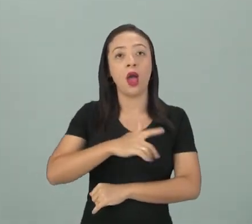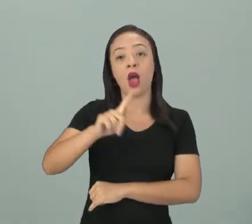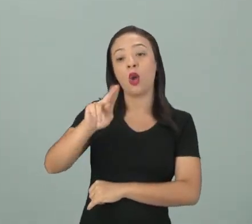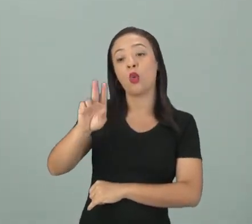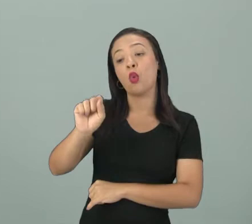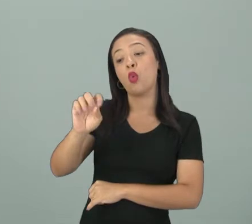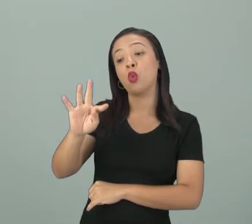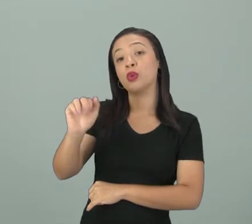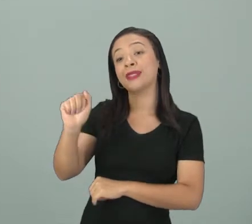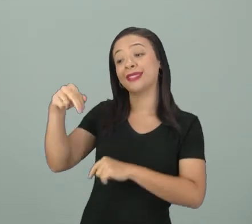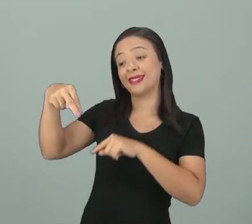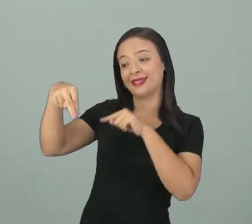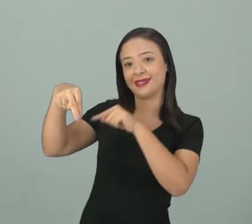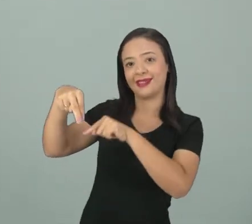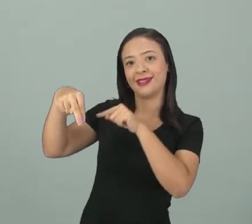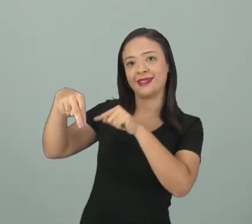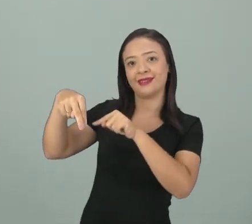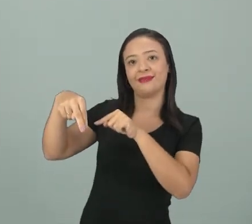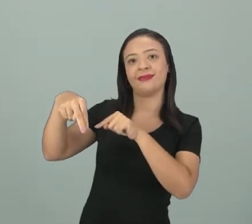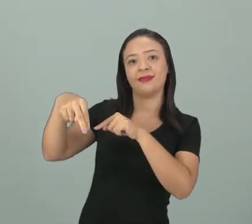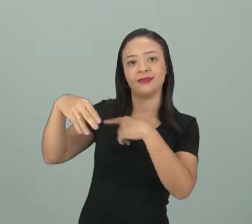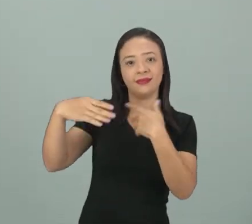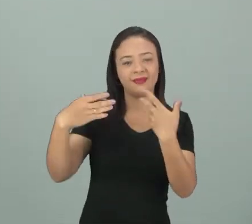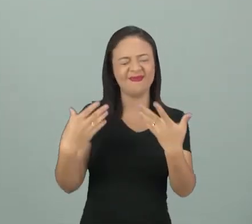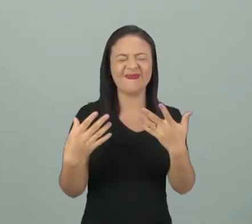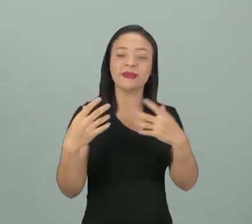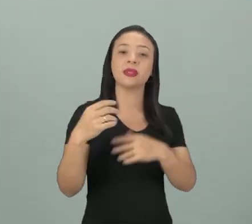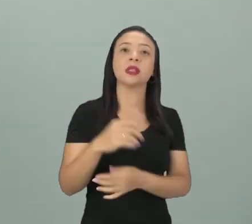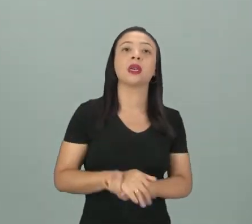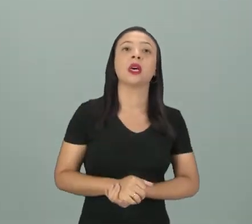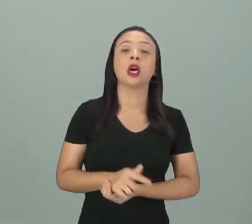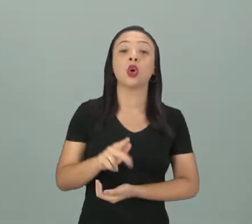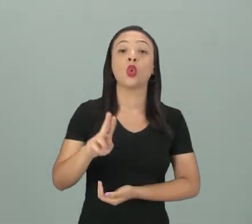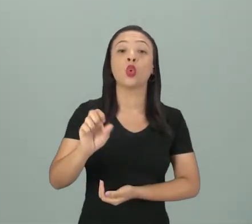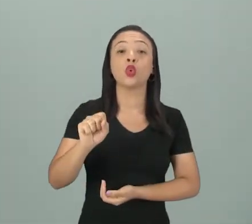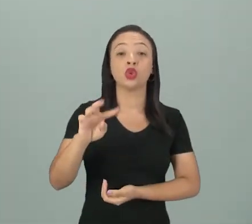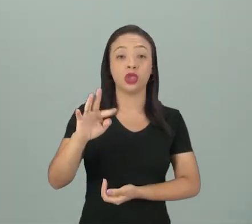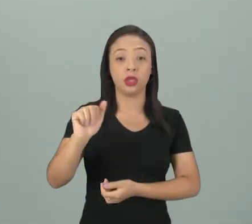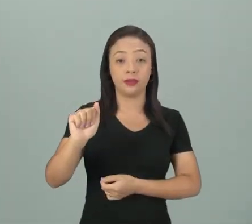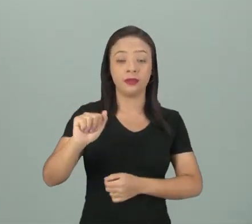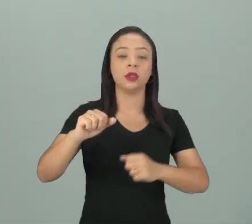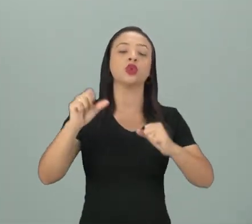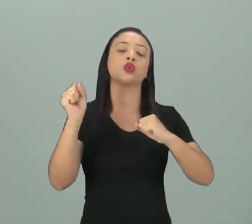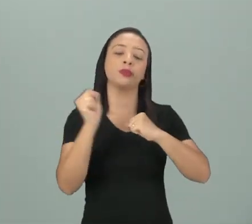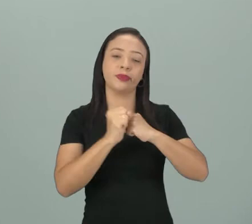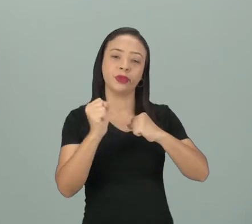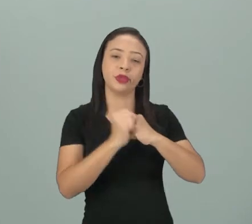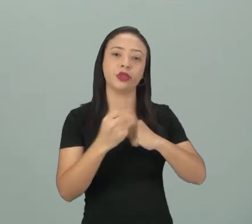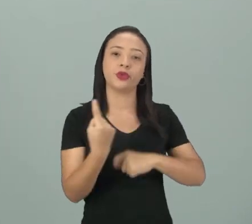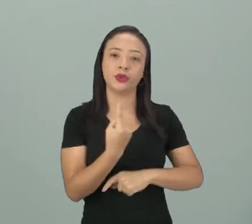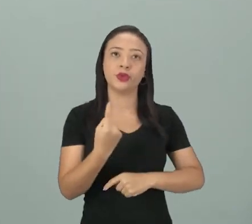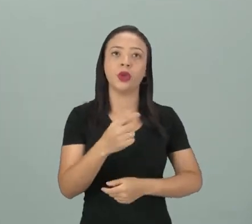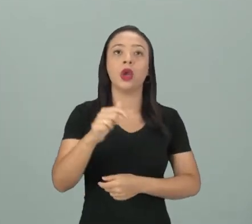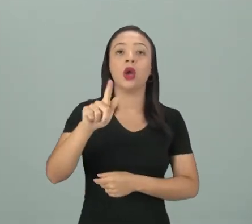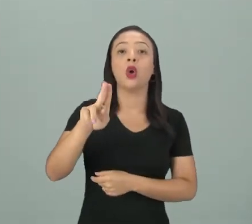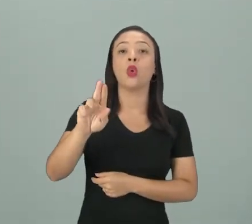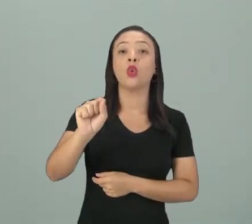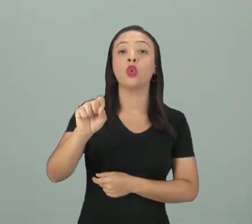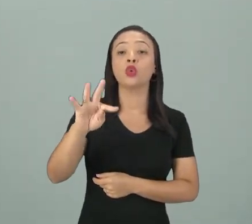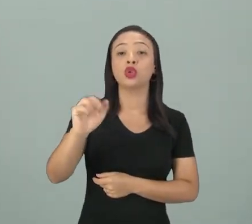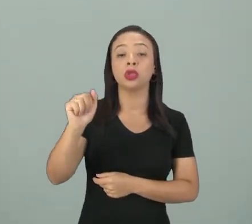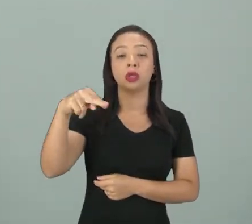firmar aqui, gusta para substantivo singular. Gustam para substantivo plural.